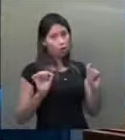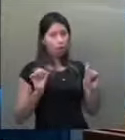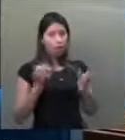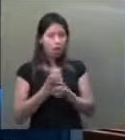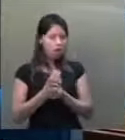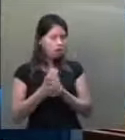expressão é básico.